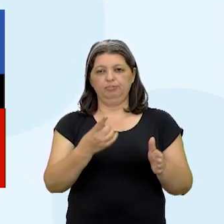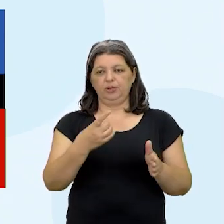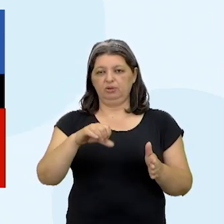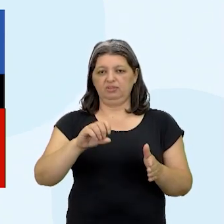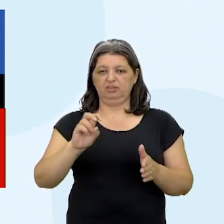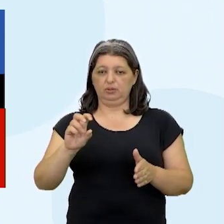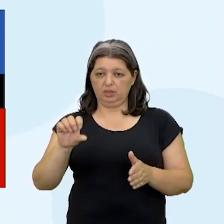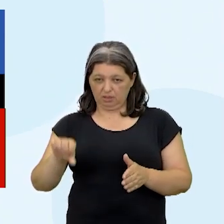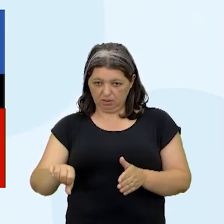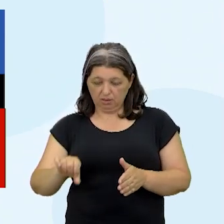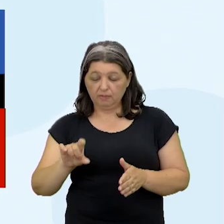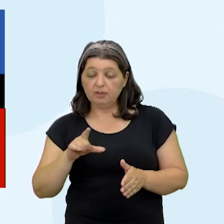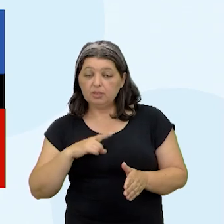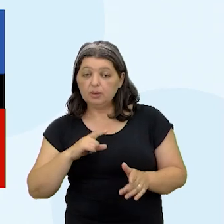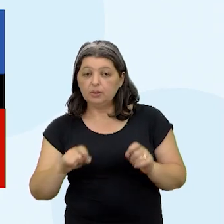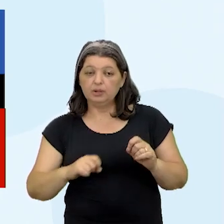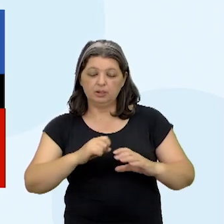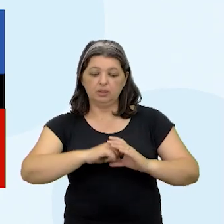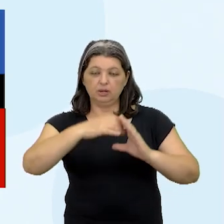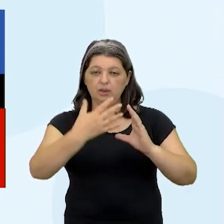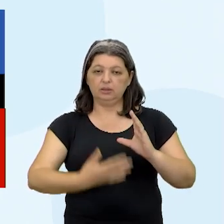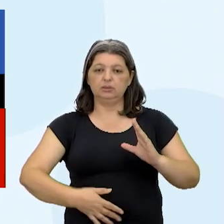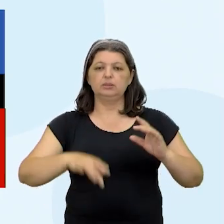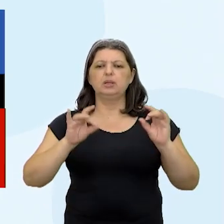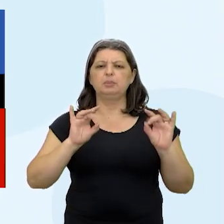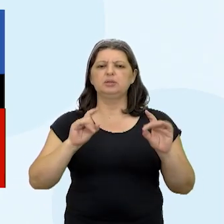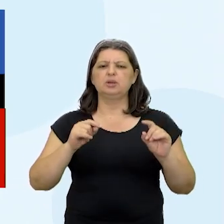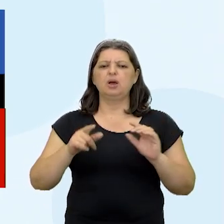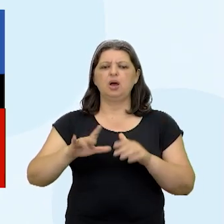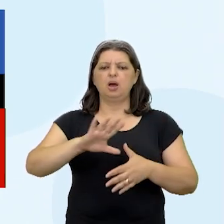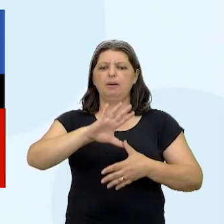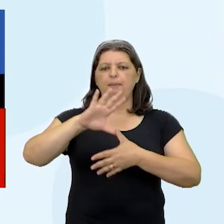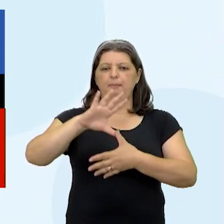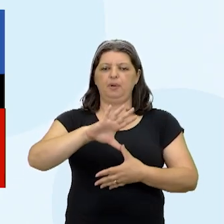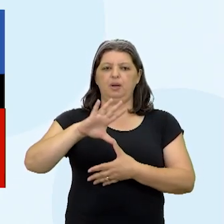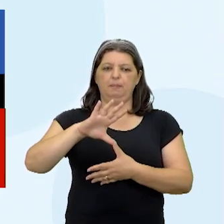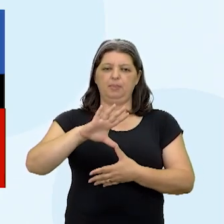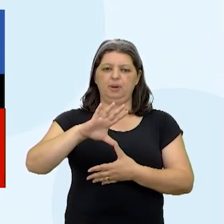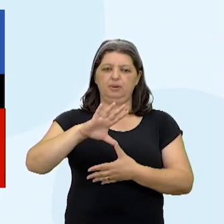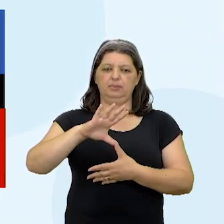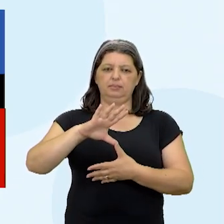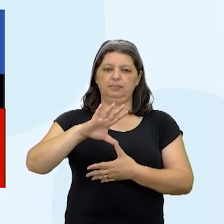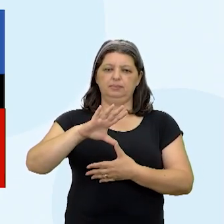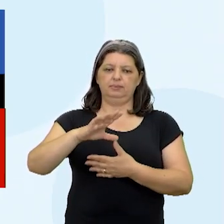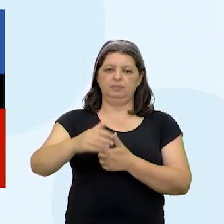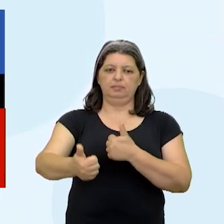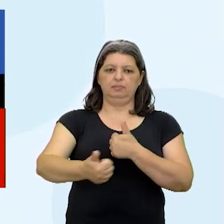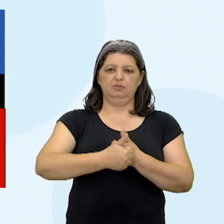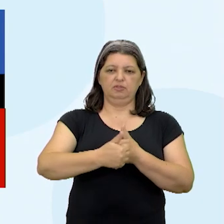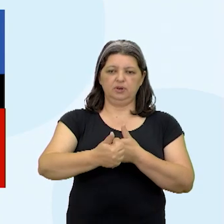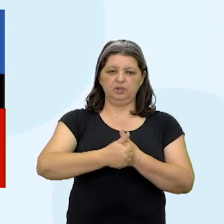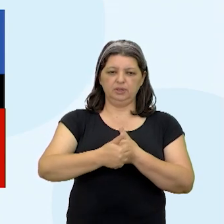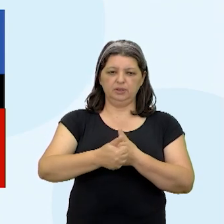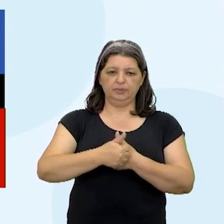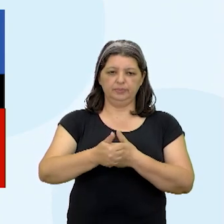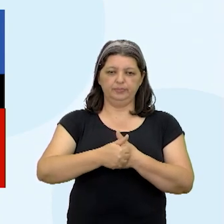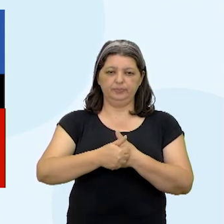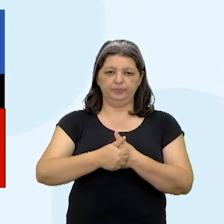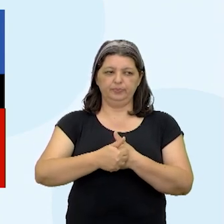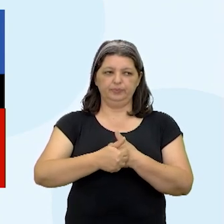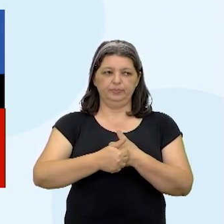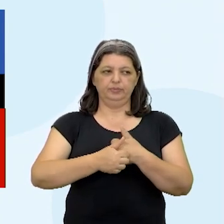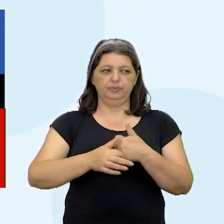muito especial porque ela acontece... Olha lá o mapa, Gibá. Do ladinho da Flórida. Olha aí. Você vai